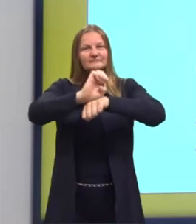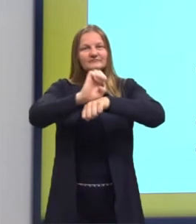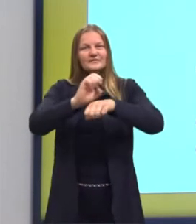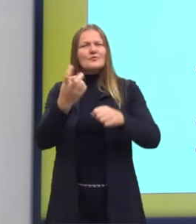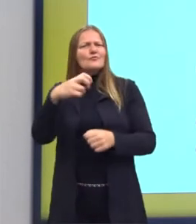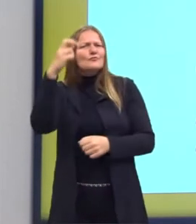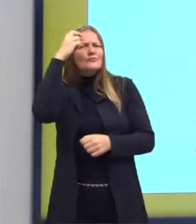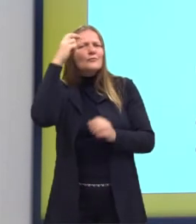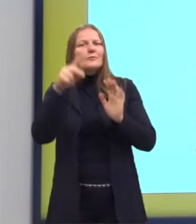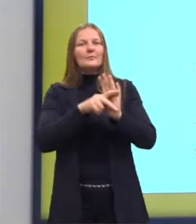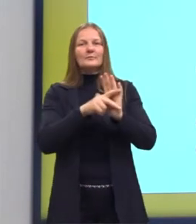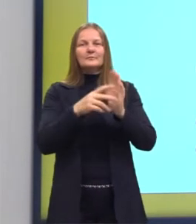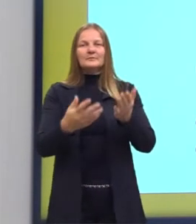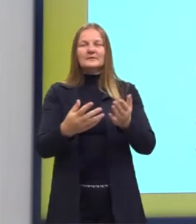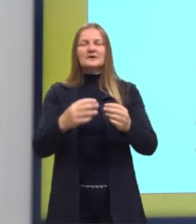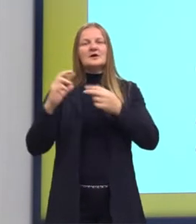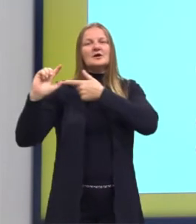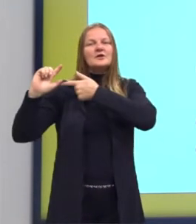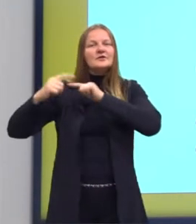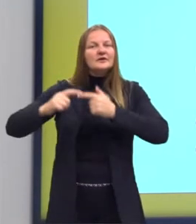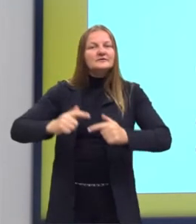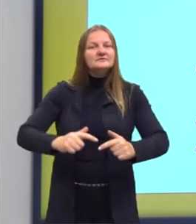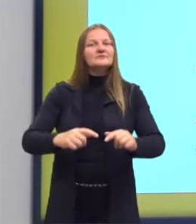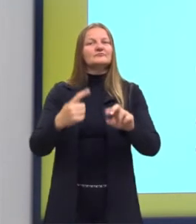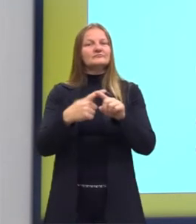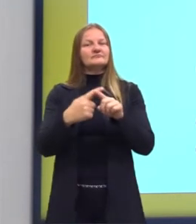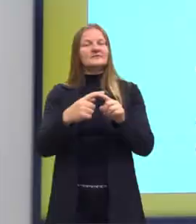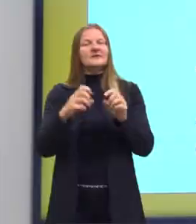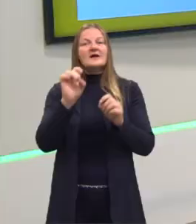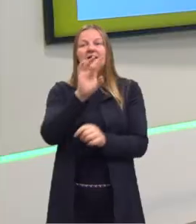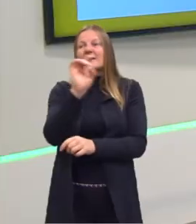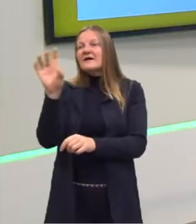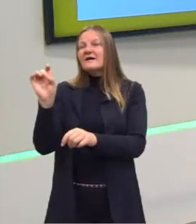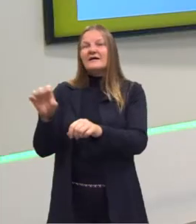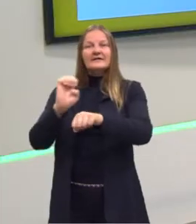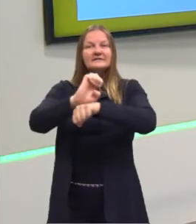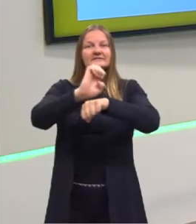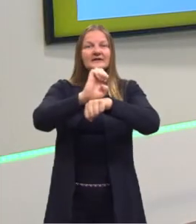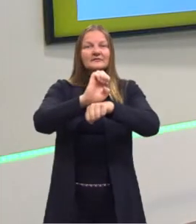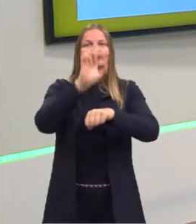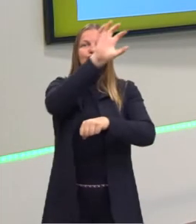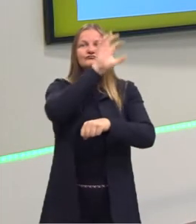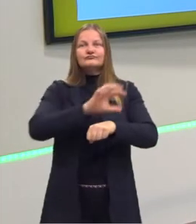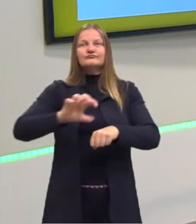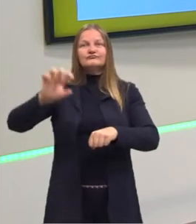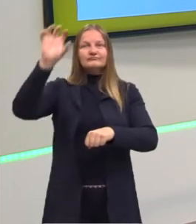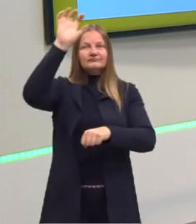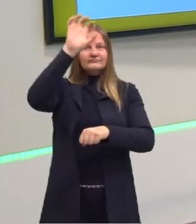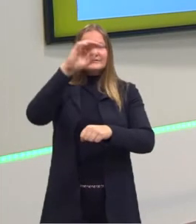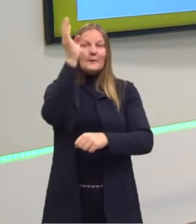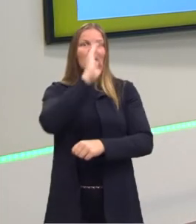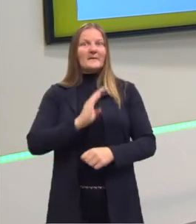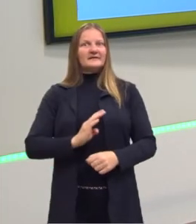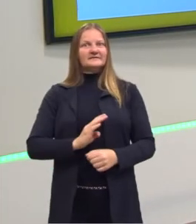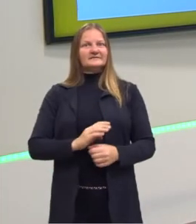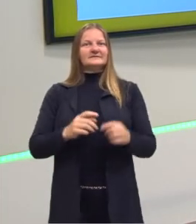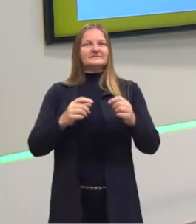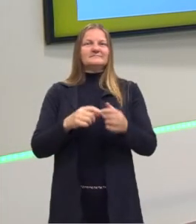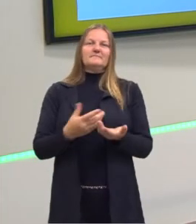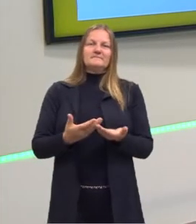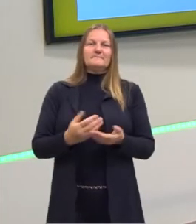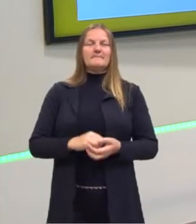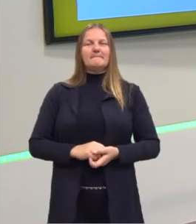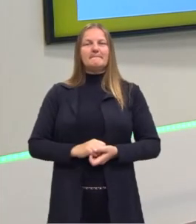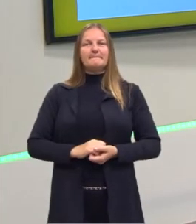aquela cultura, com tradições. Cada estado tem o seu. E depois nós vamos ser o quê? Parecidos com o nosso país, com o país no qual nós